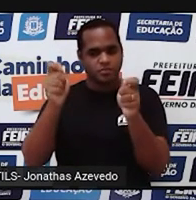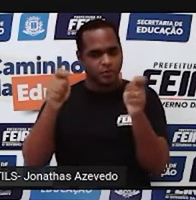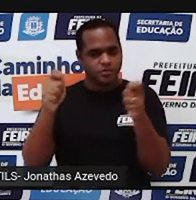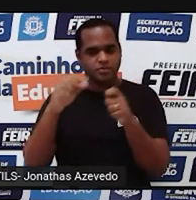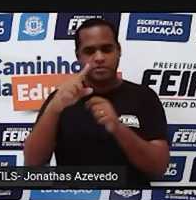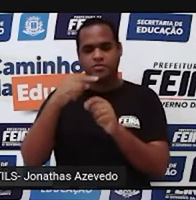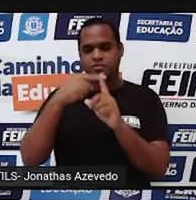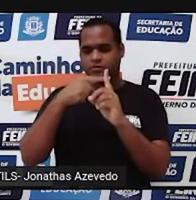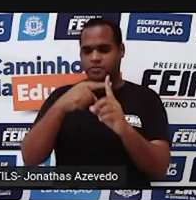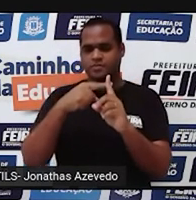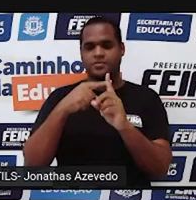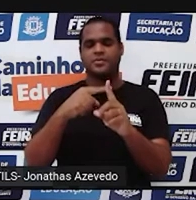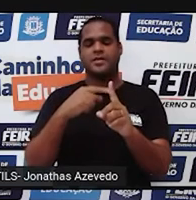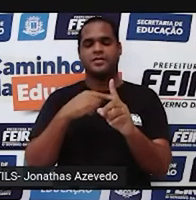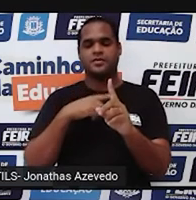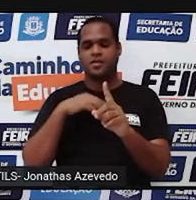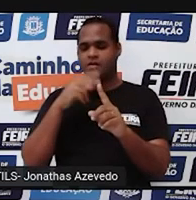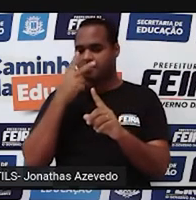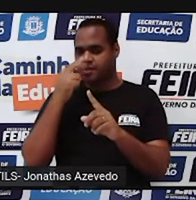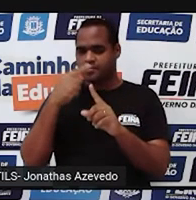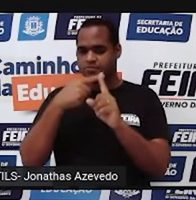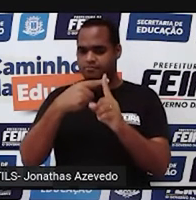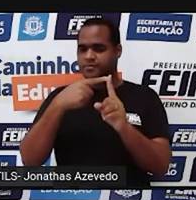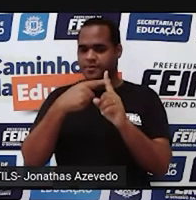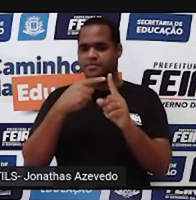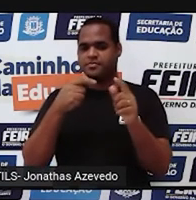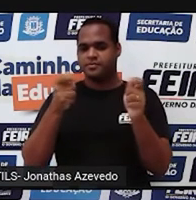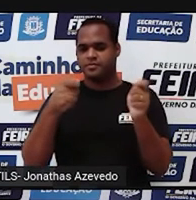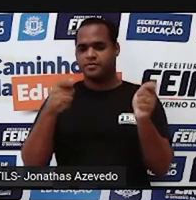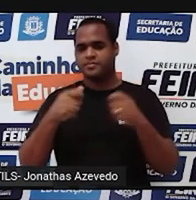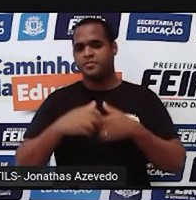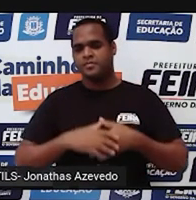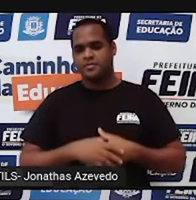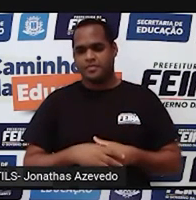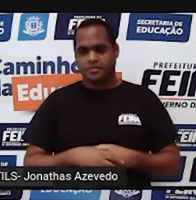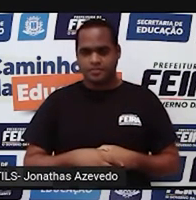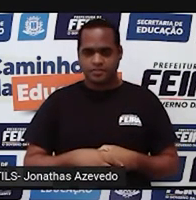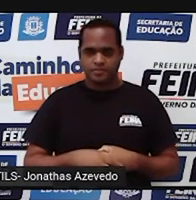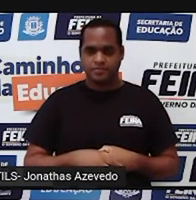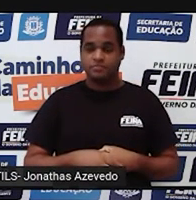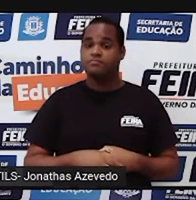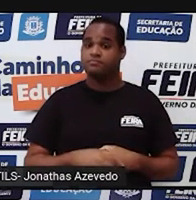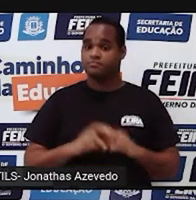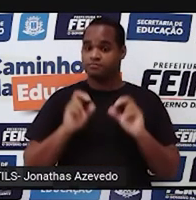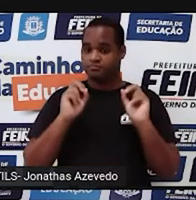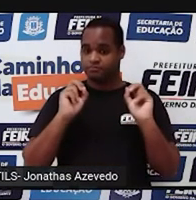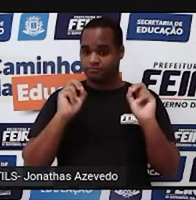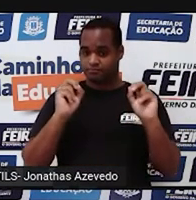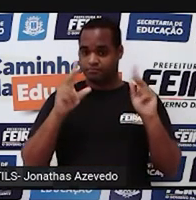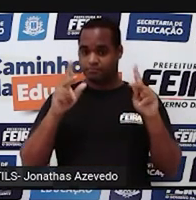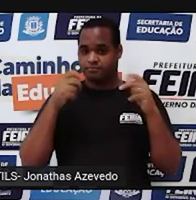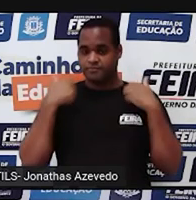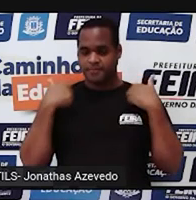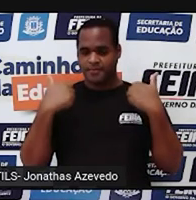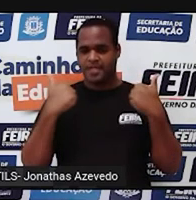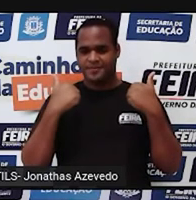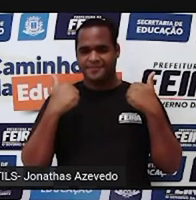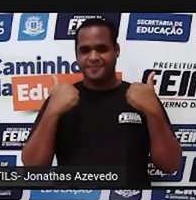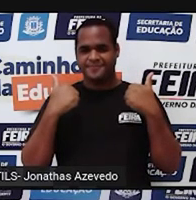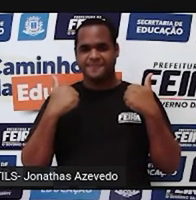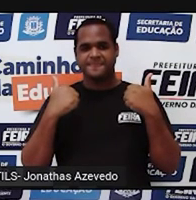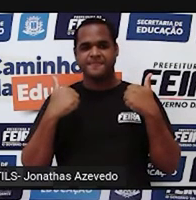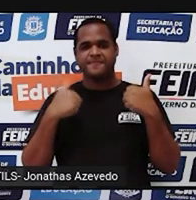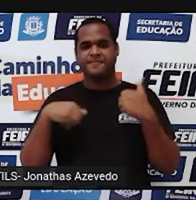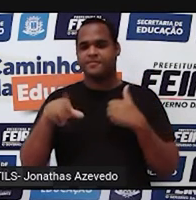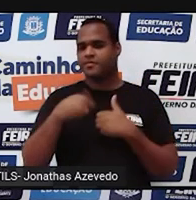para dizer que é positivo. Tá bom? Recordou? Beleza? E aí a gente